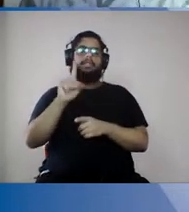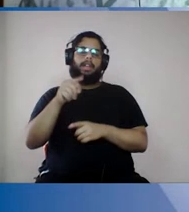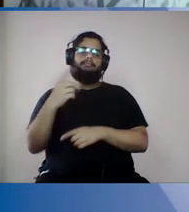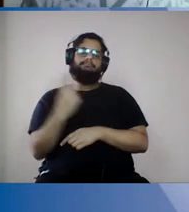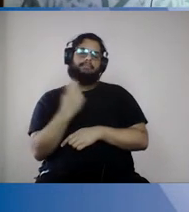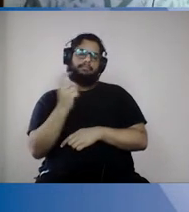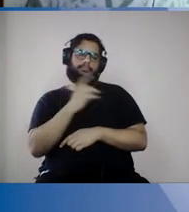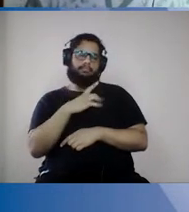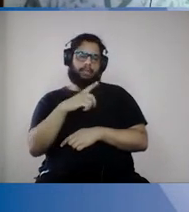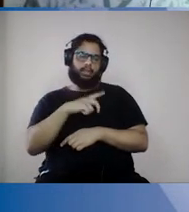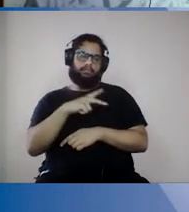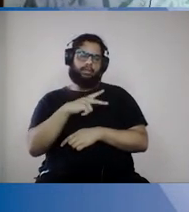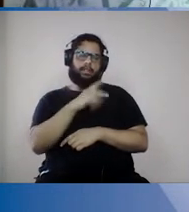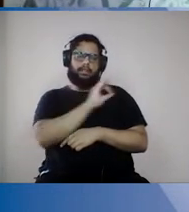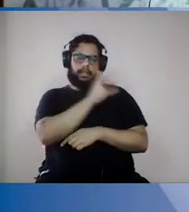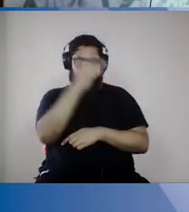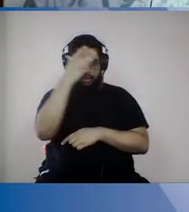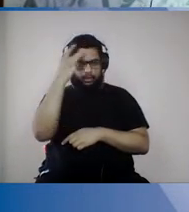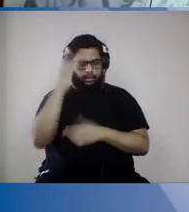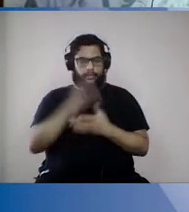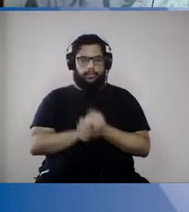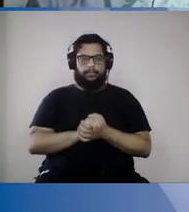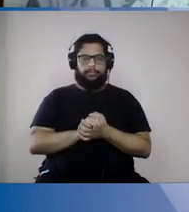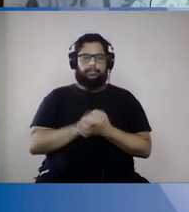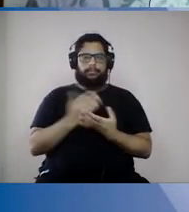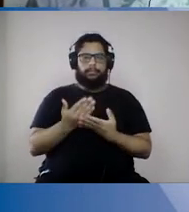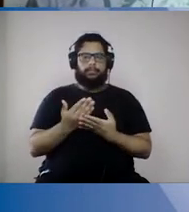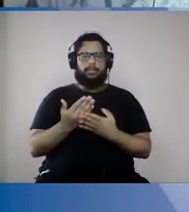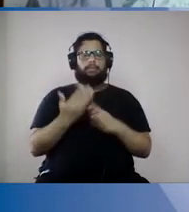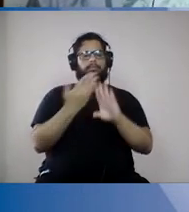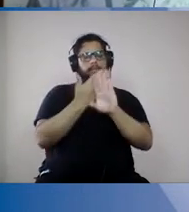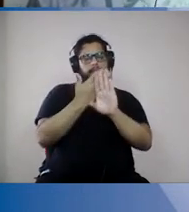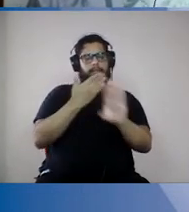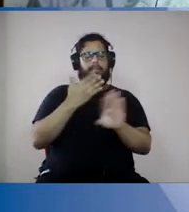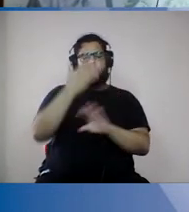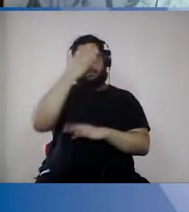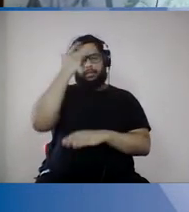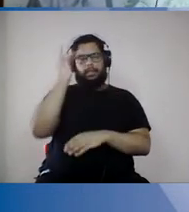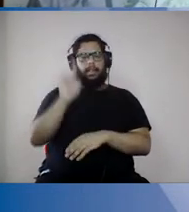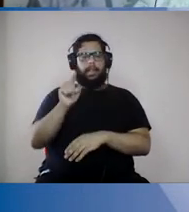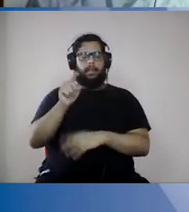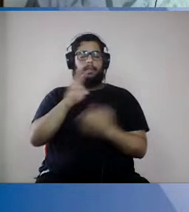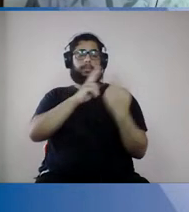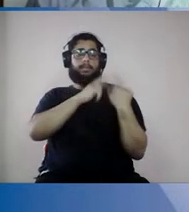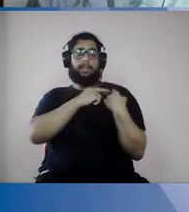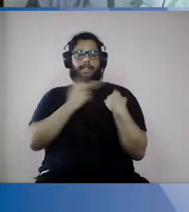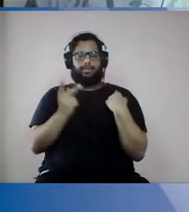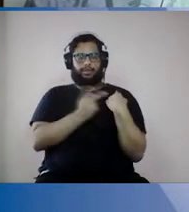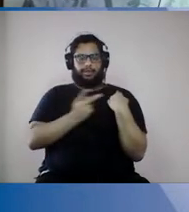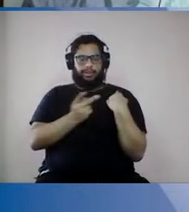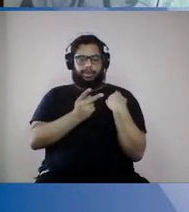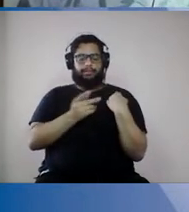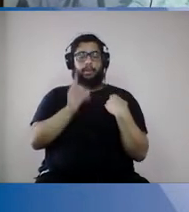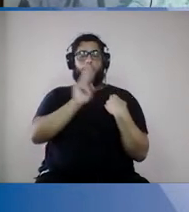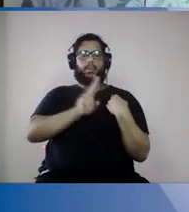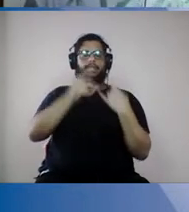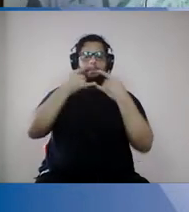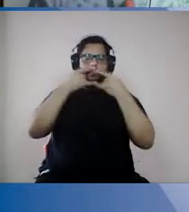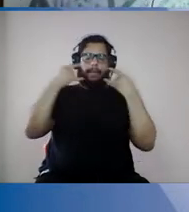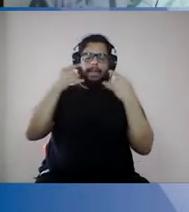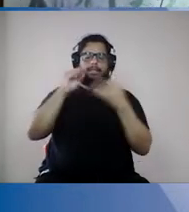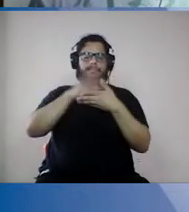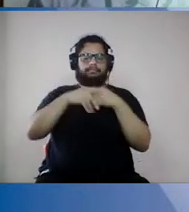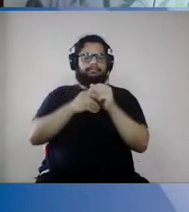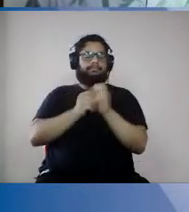e institucionais. O isolamento e o distanciamento social das pessoas é responsabilidade dos dois, uso de máscara e higiene é